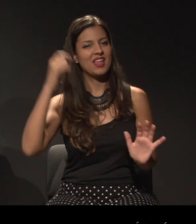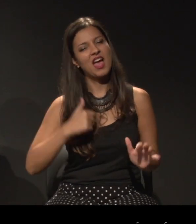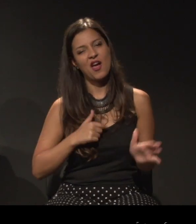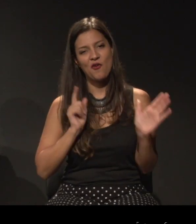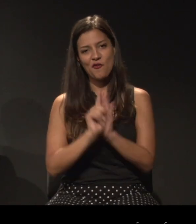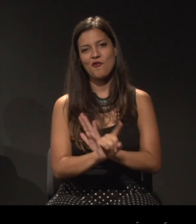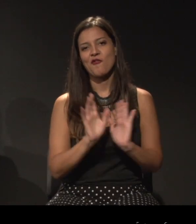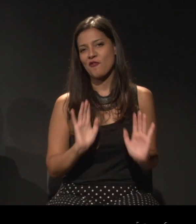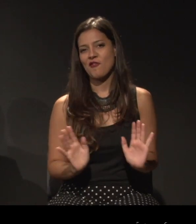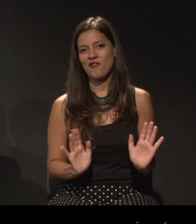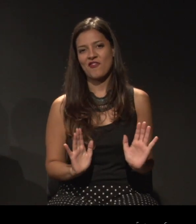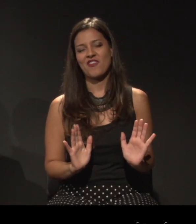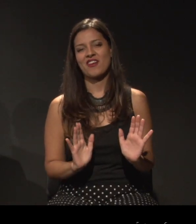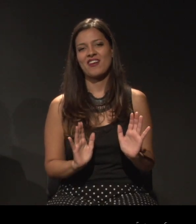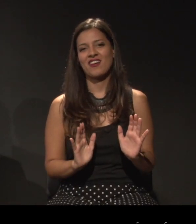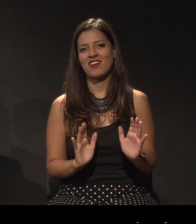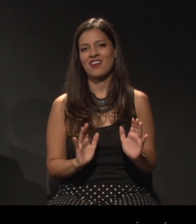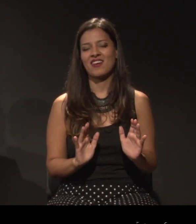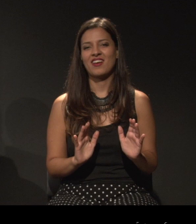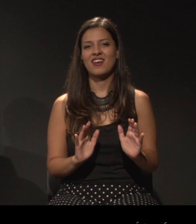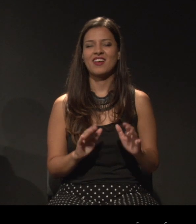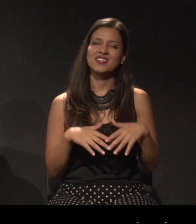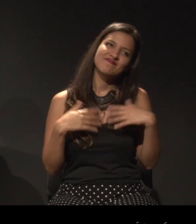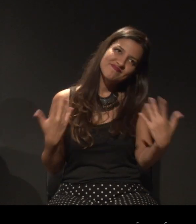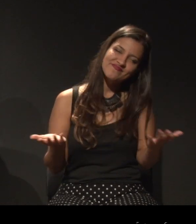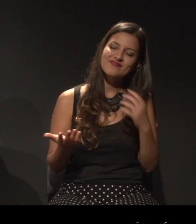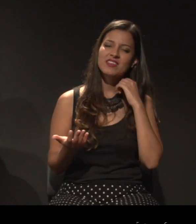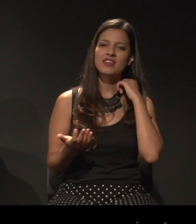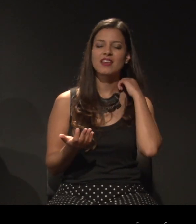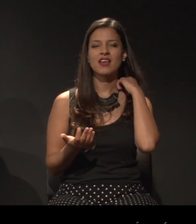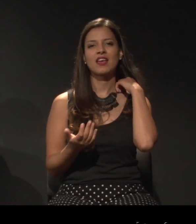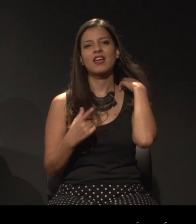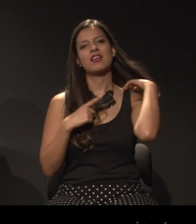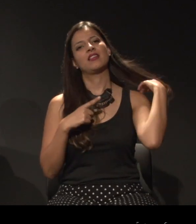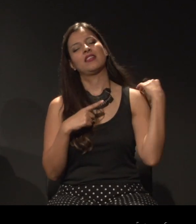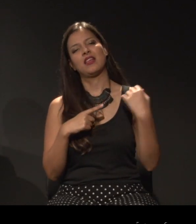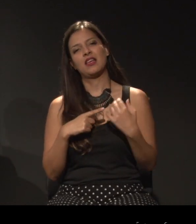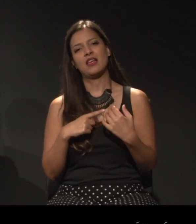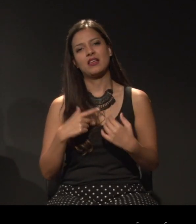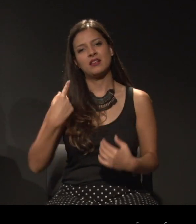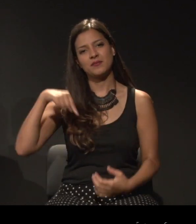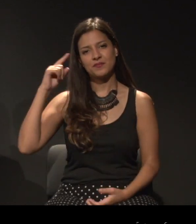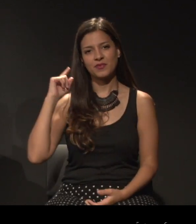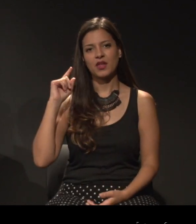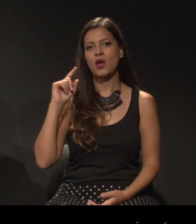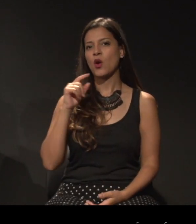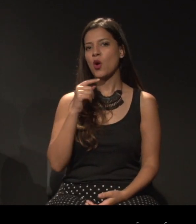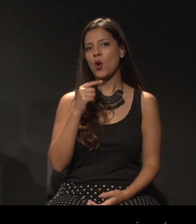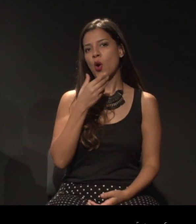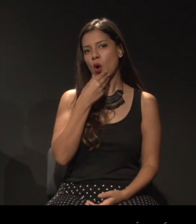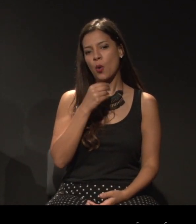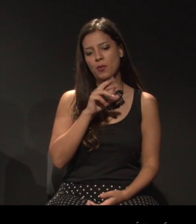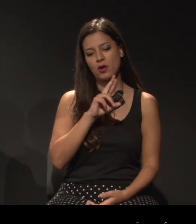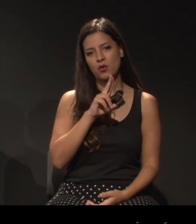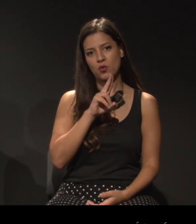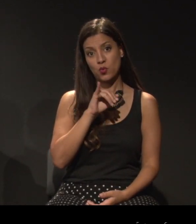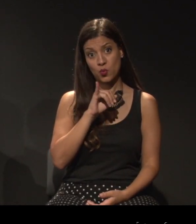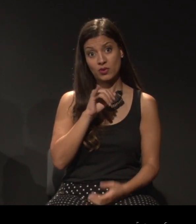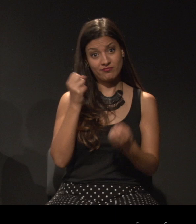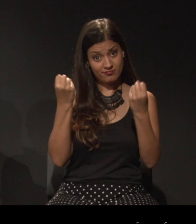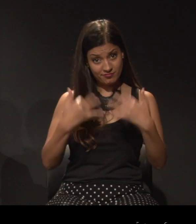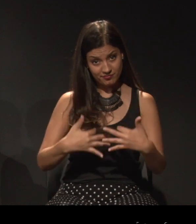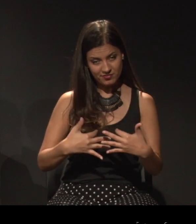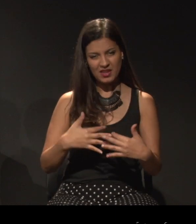ainda que seja... Tem uma coisa que você, desde o ruim, quando você fala que vai